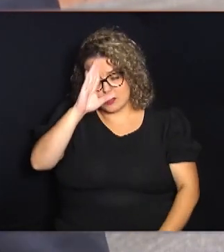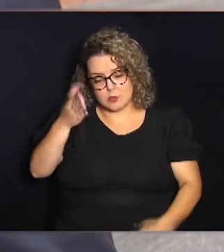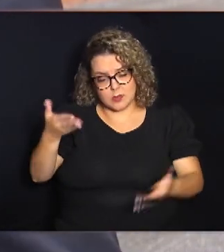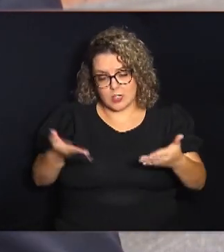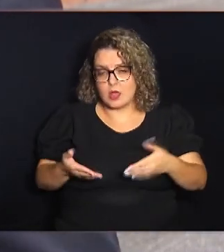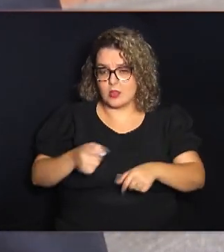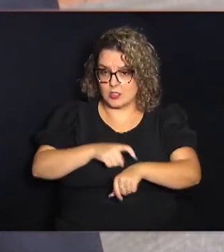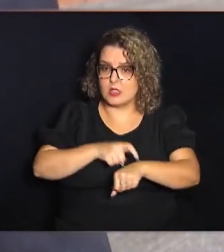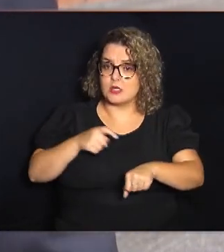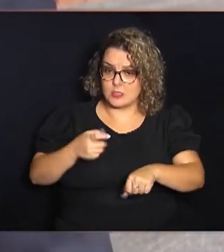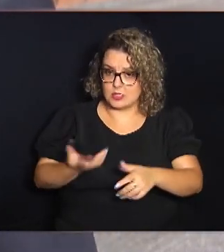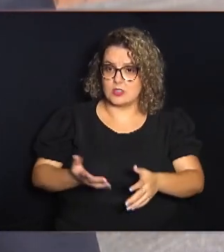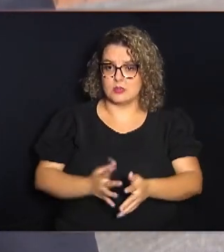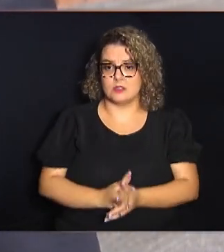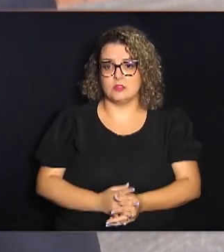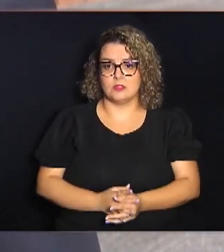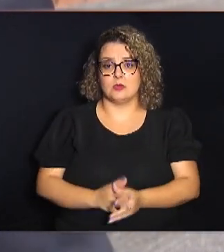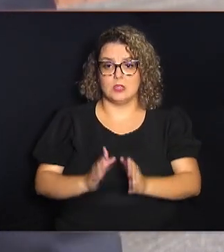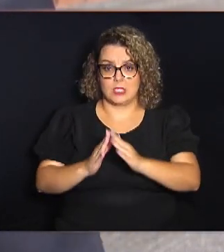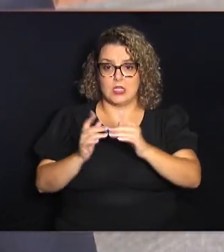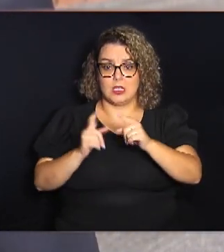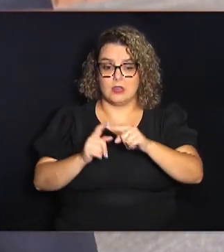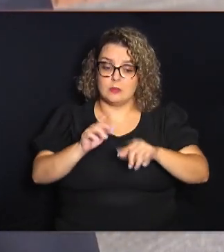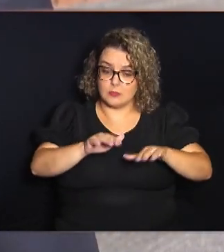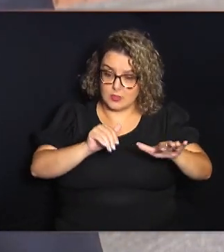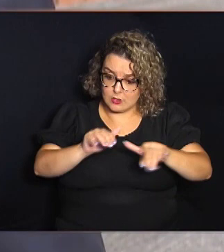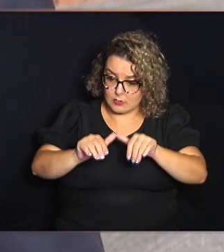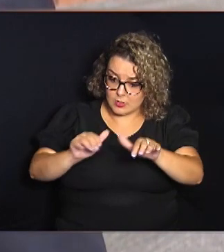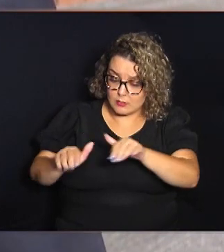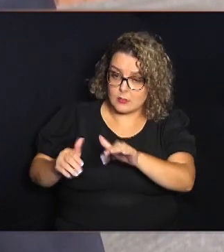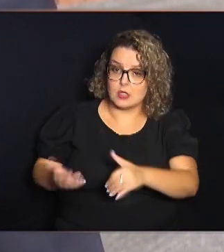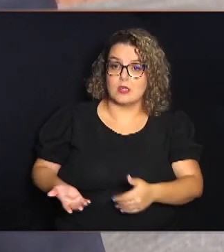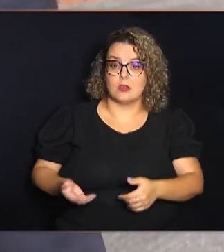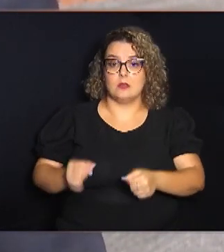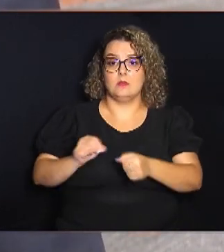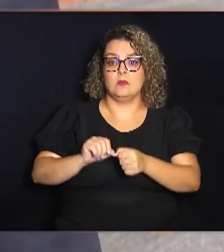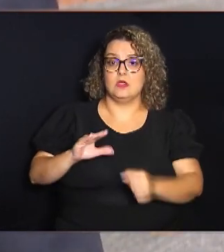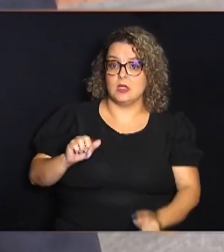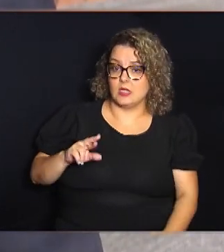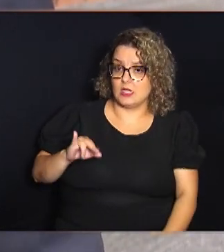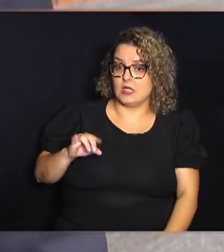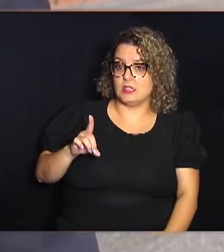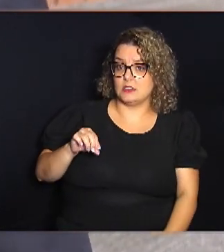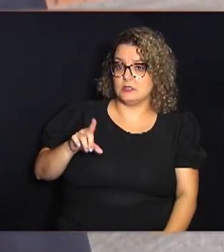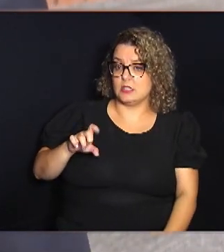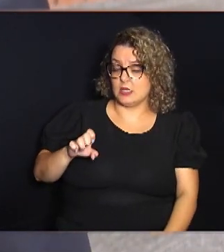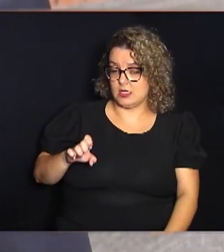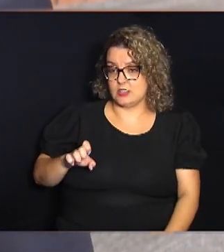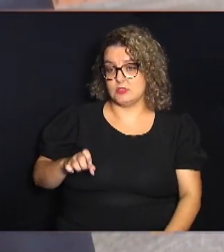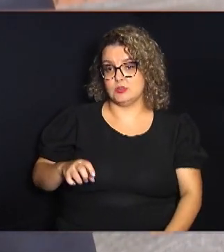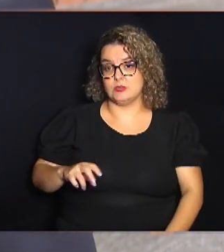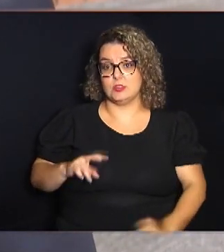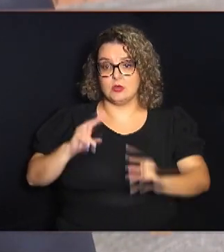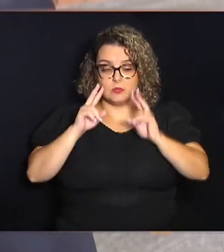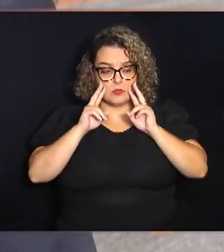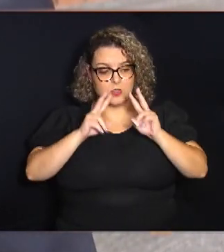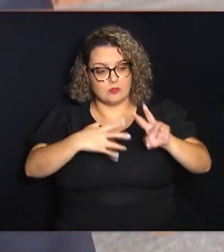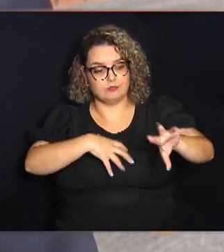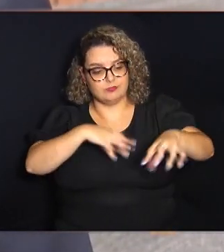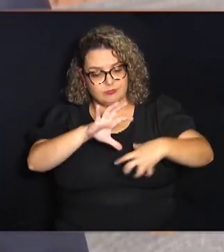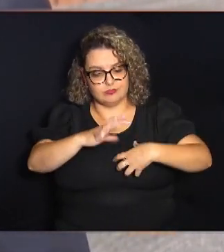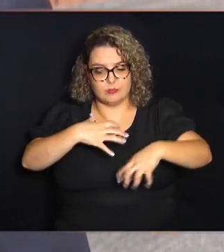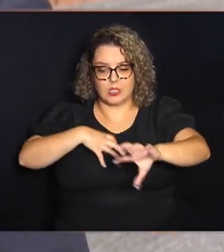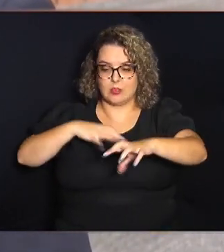nesse período que a Igreja nos chama para fazer a caridade, para olhar para o nosso irmão com